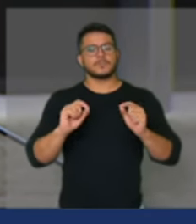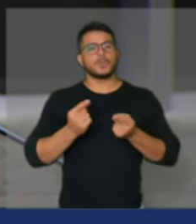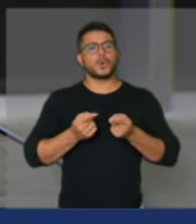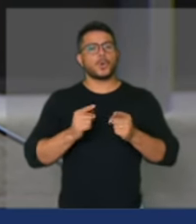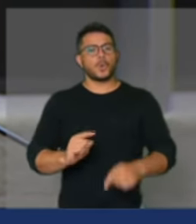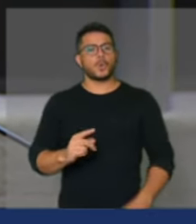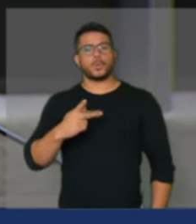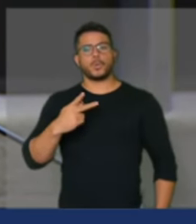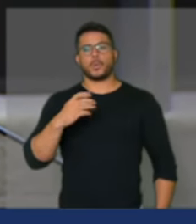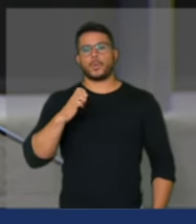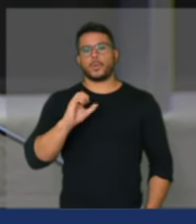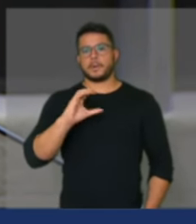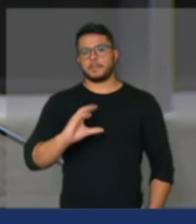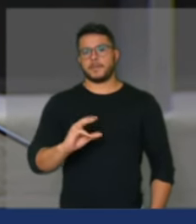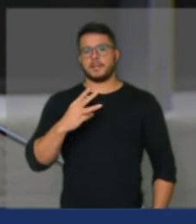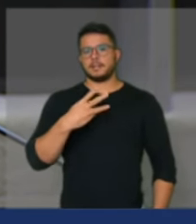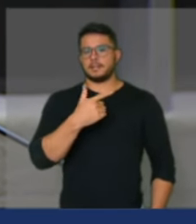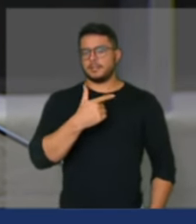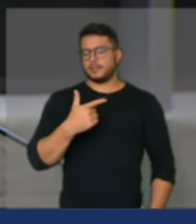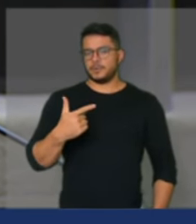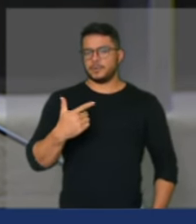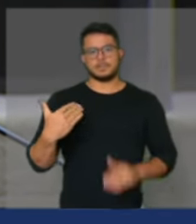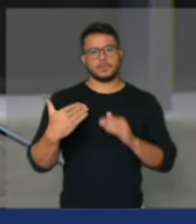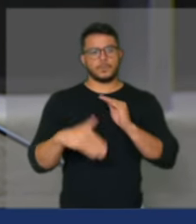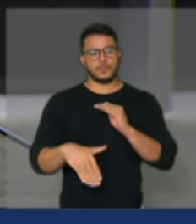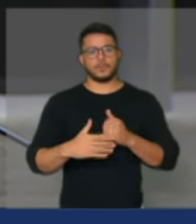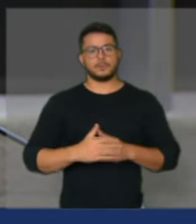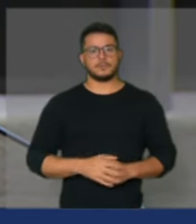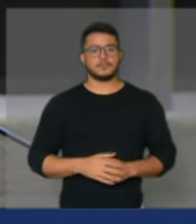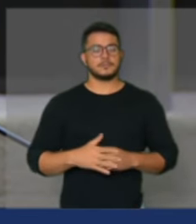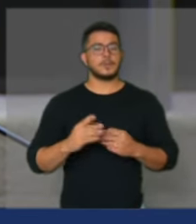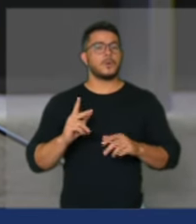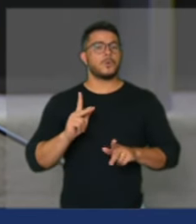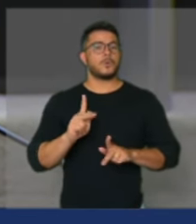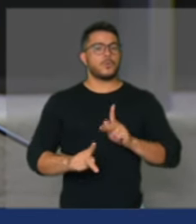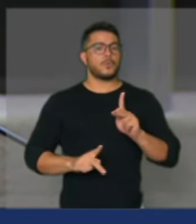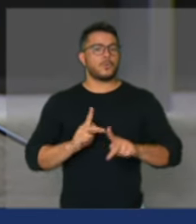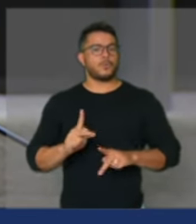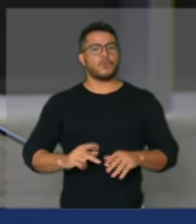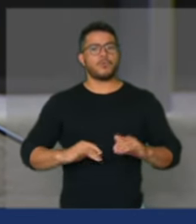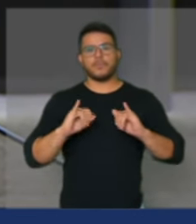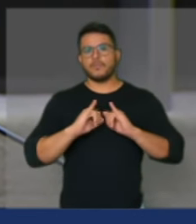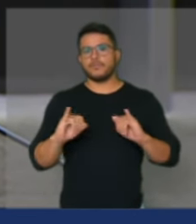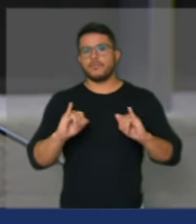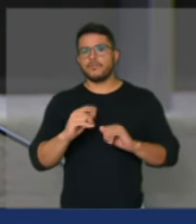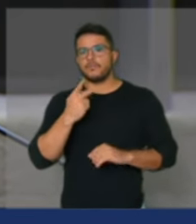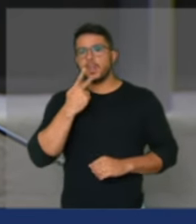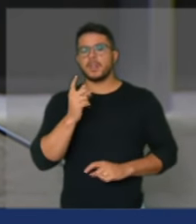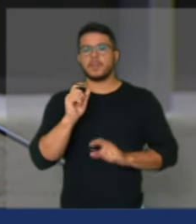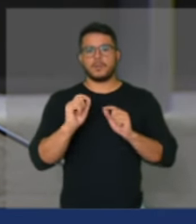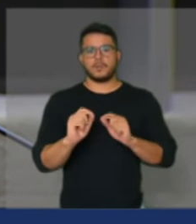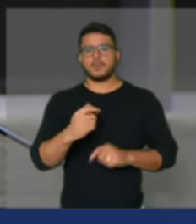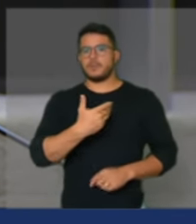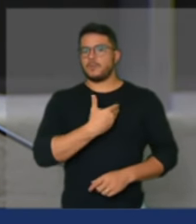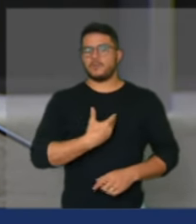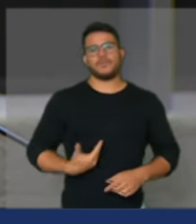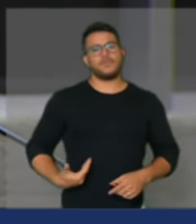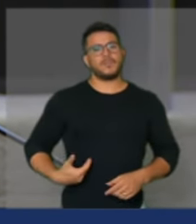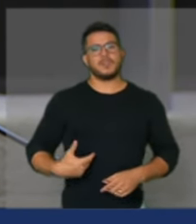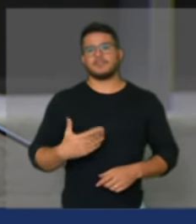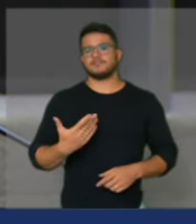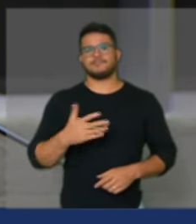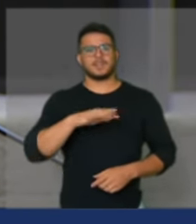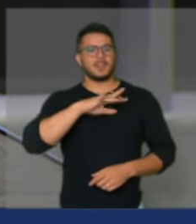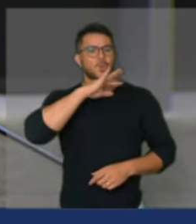o povo saiu às ruas para dizer que este governo desastroso chegou ao fim com